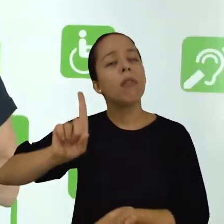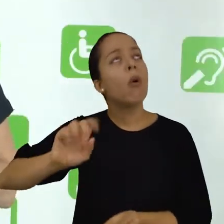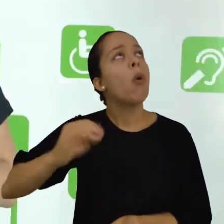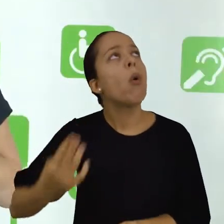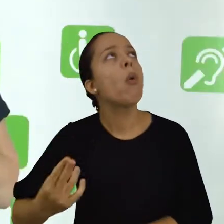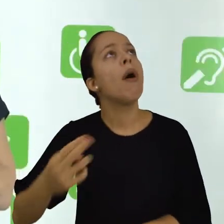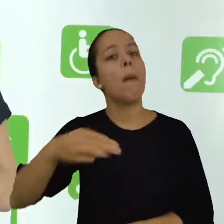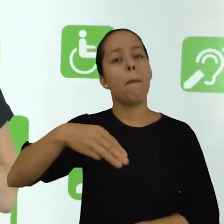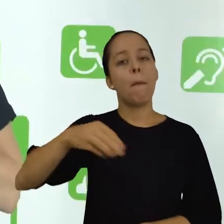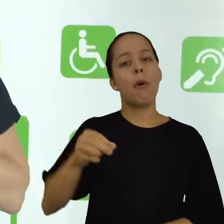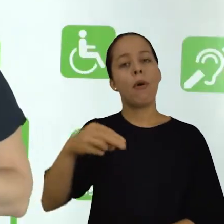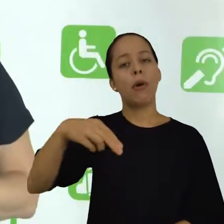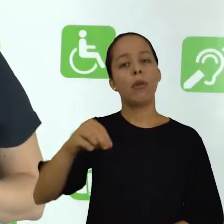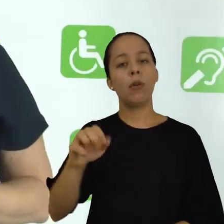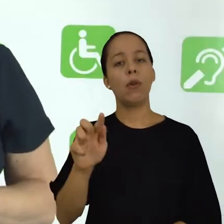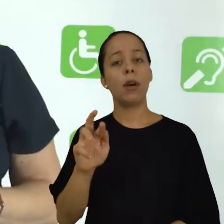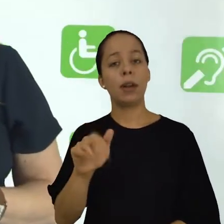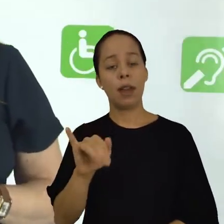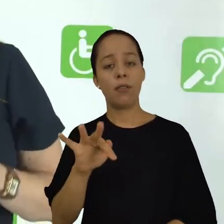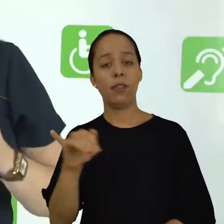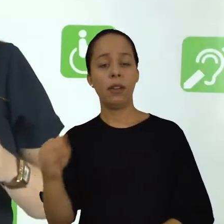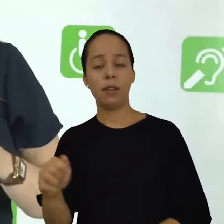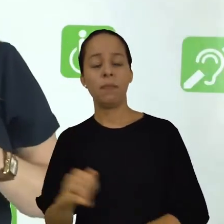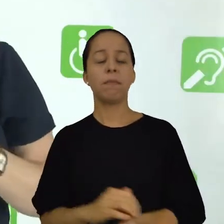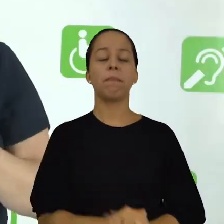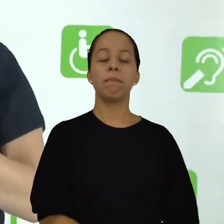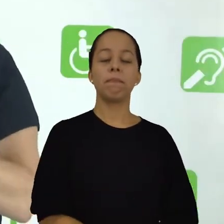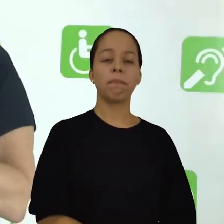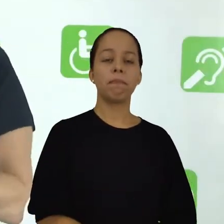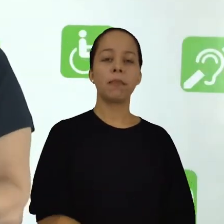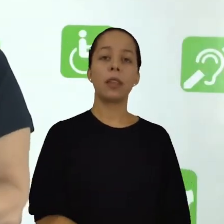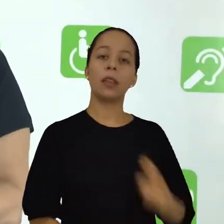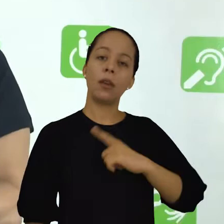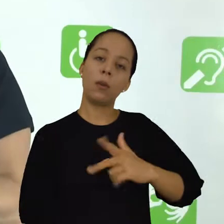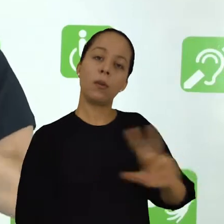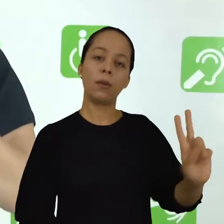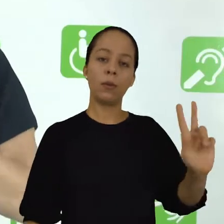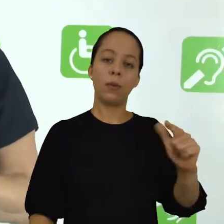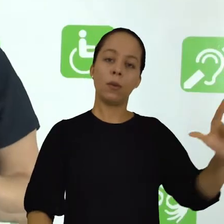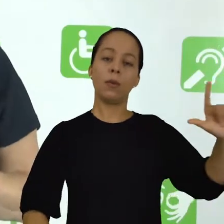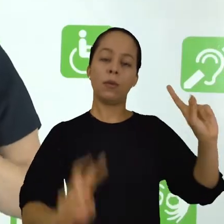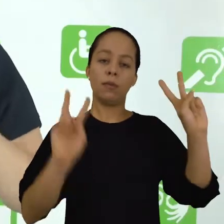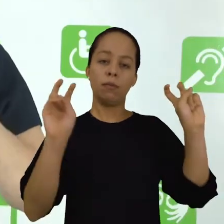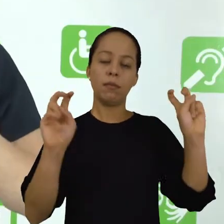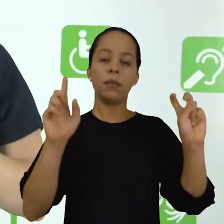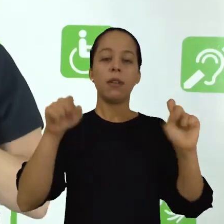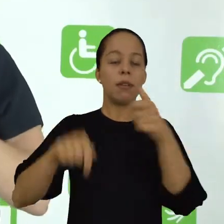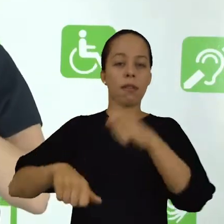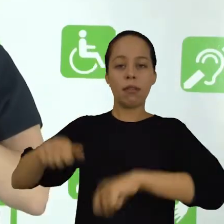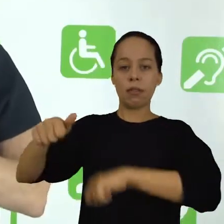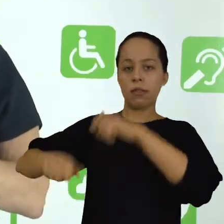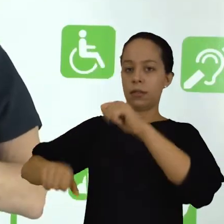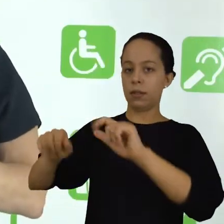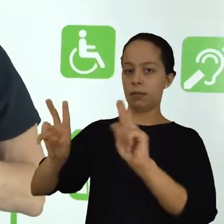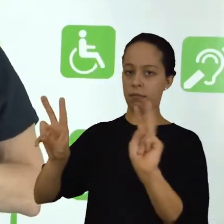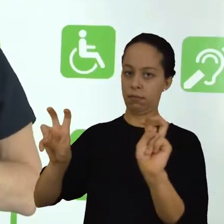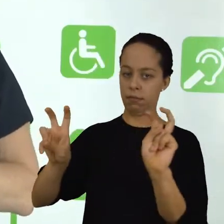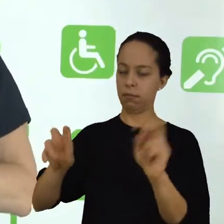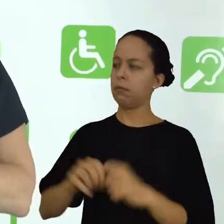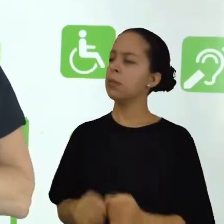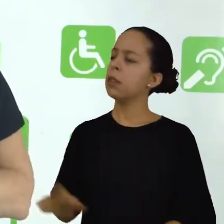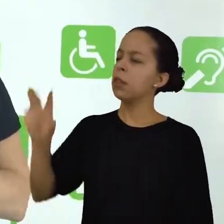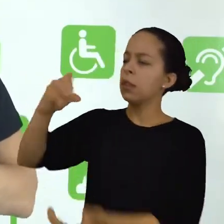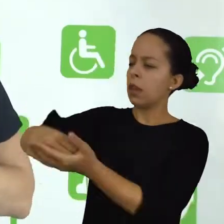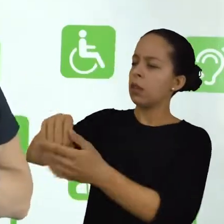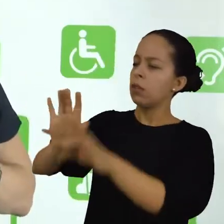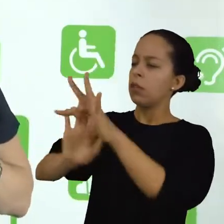Uma outra dimensão que é importante é em relação à análise temática. É você destacar qual